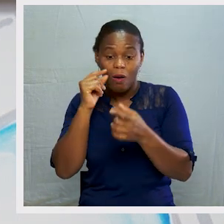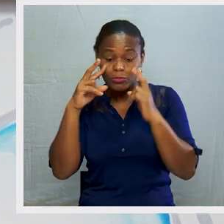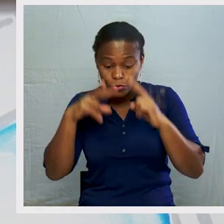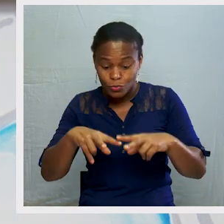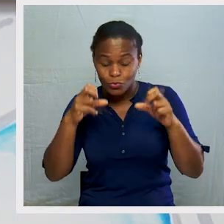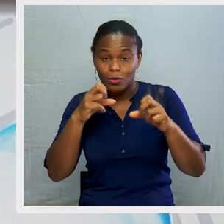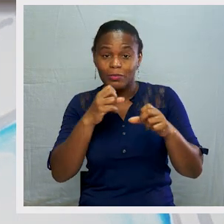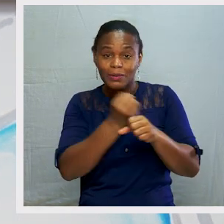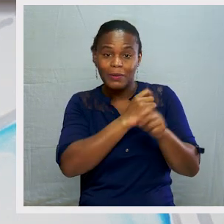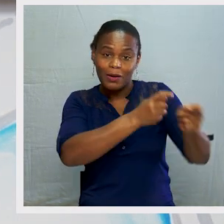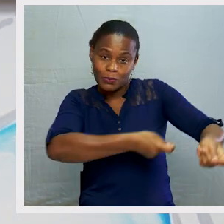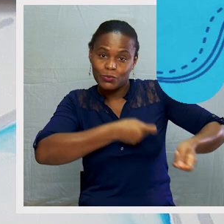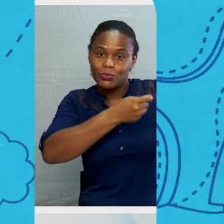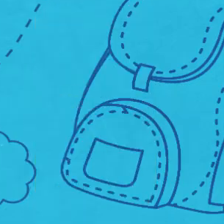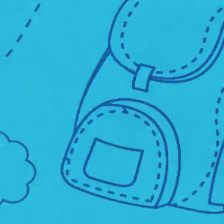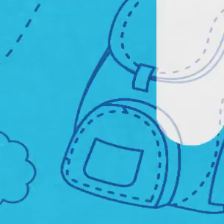da agricultura.